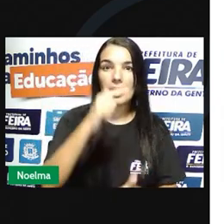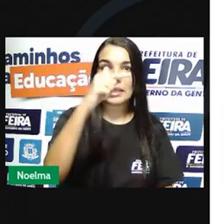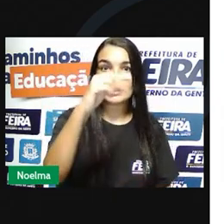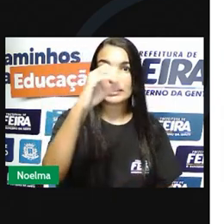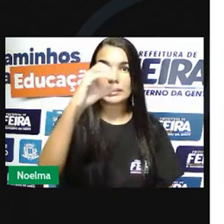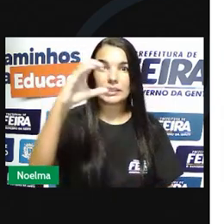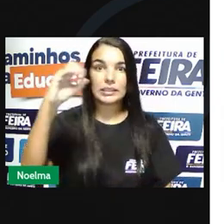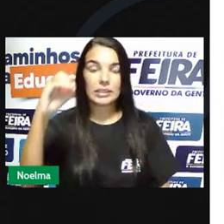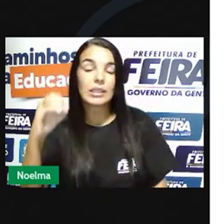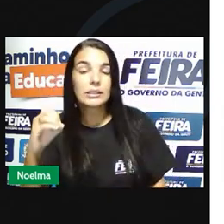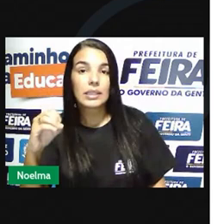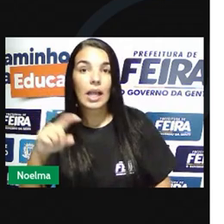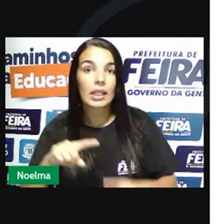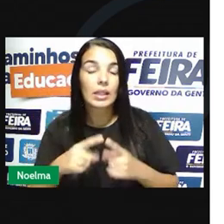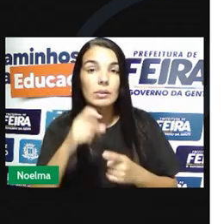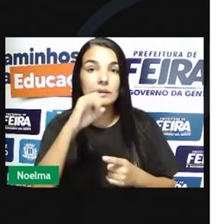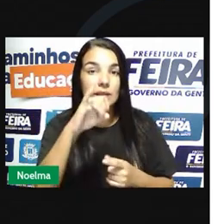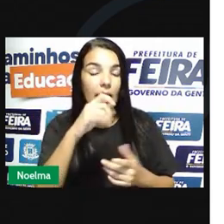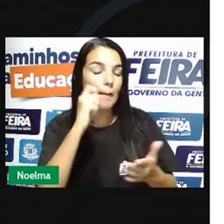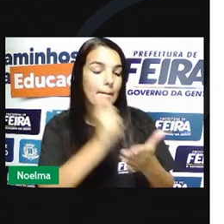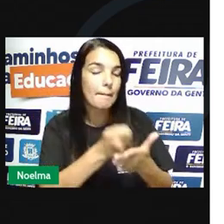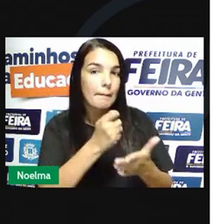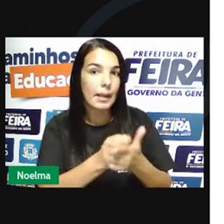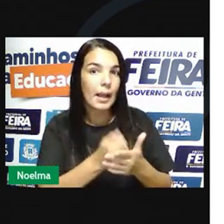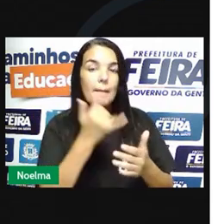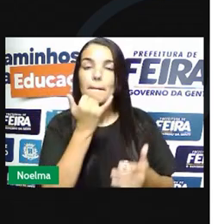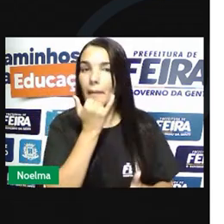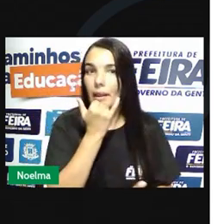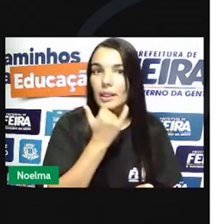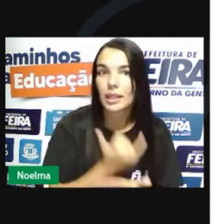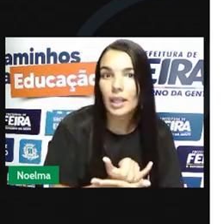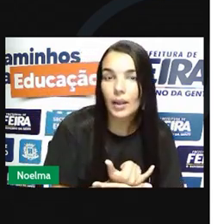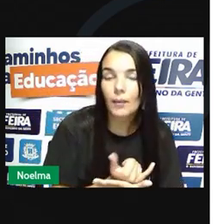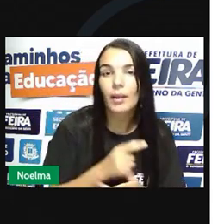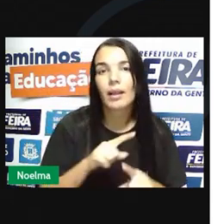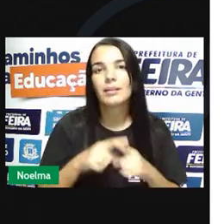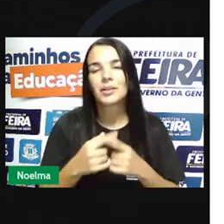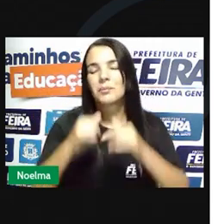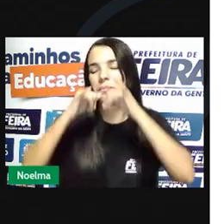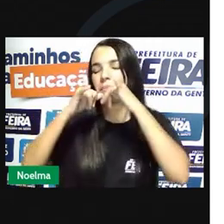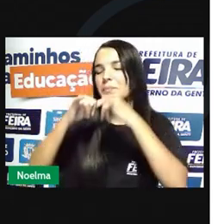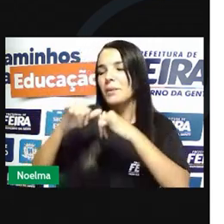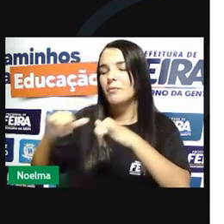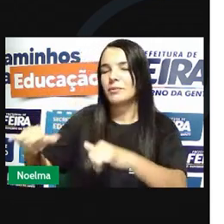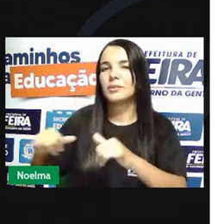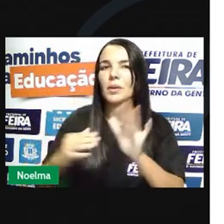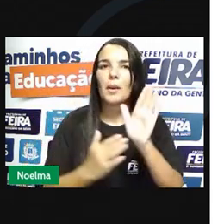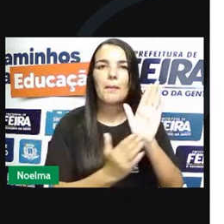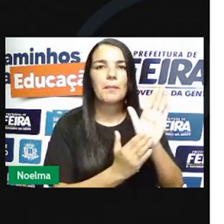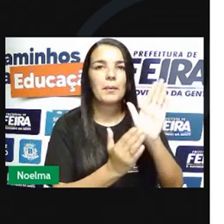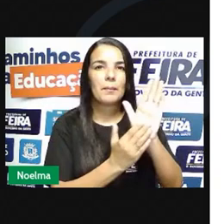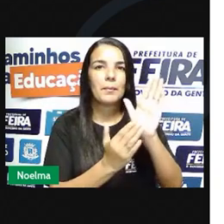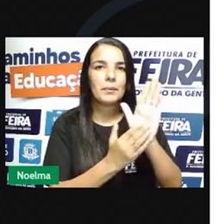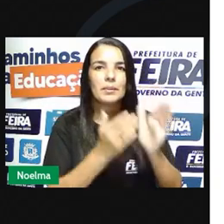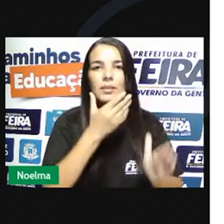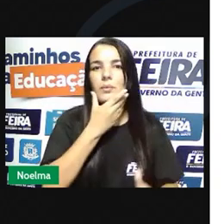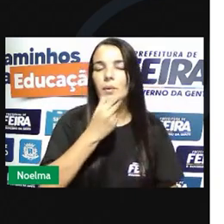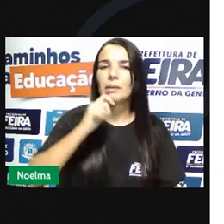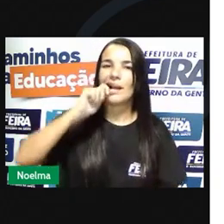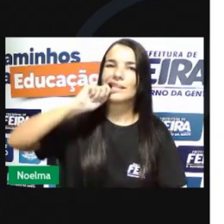e para ter a dívida perdoada denunciou o plano às autoridades